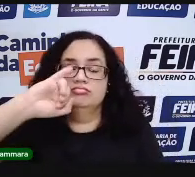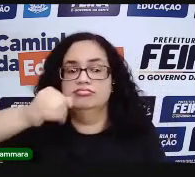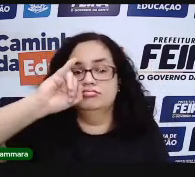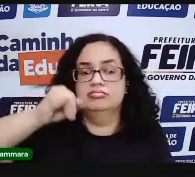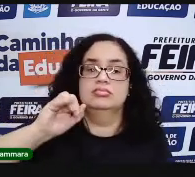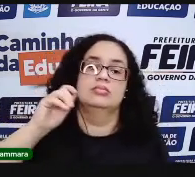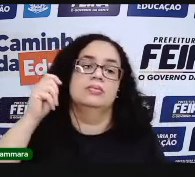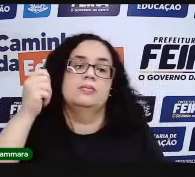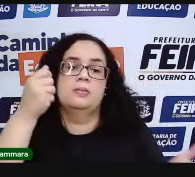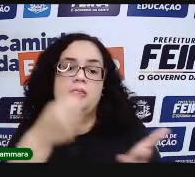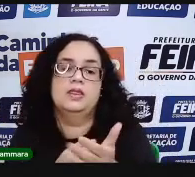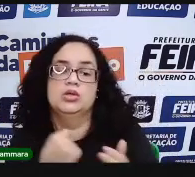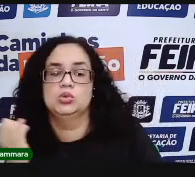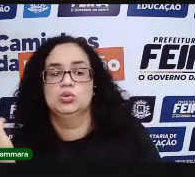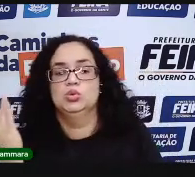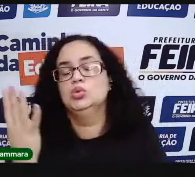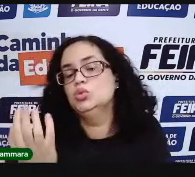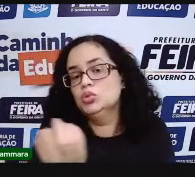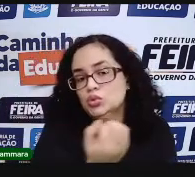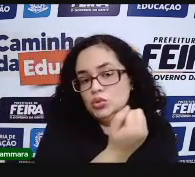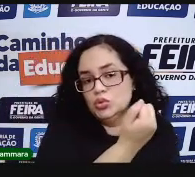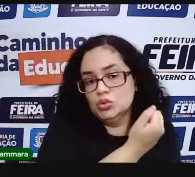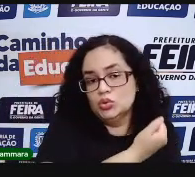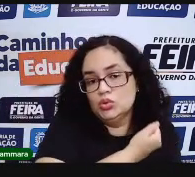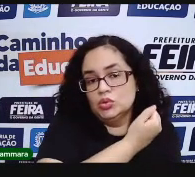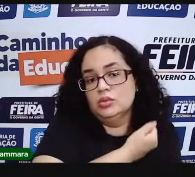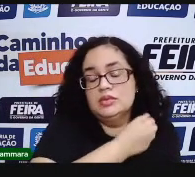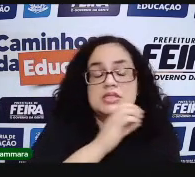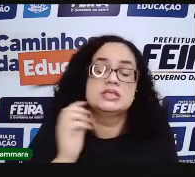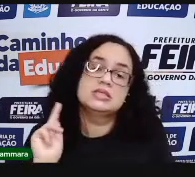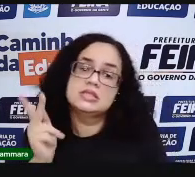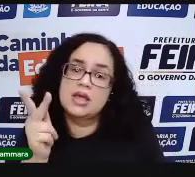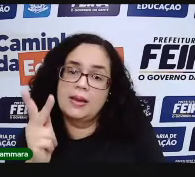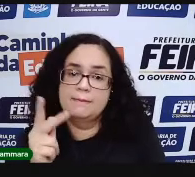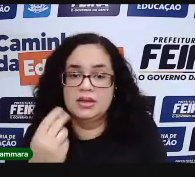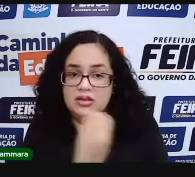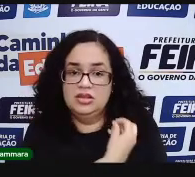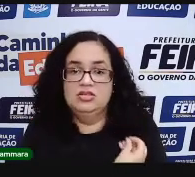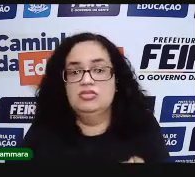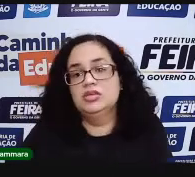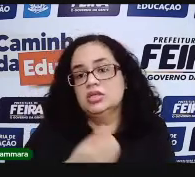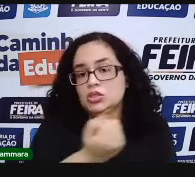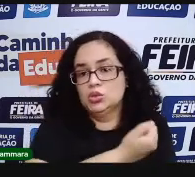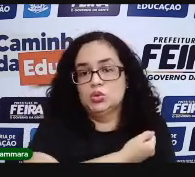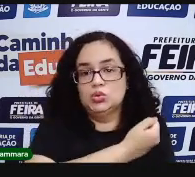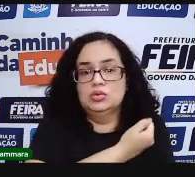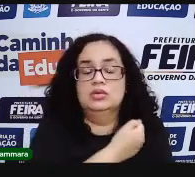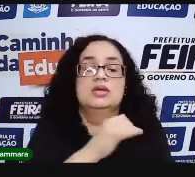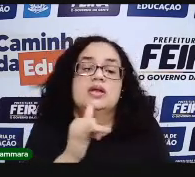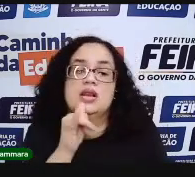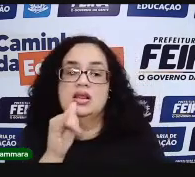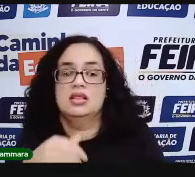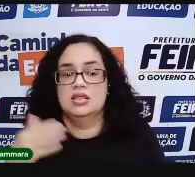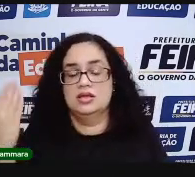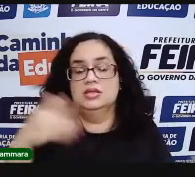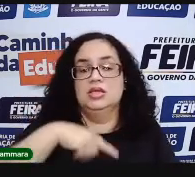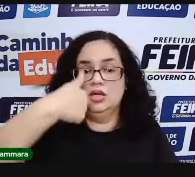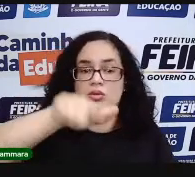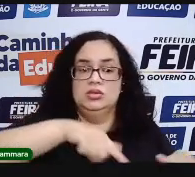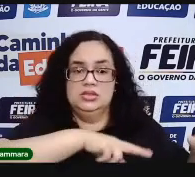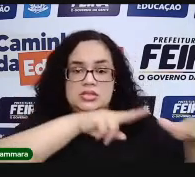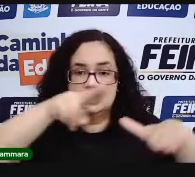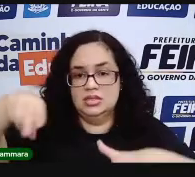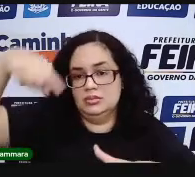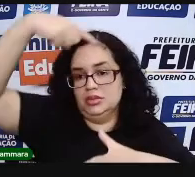cada dia que eu não pagar? Então, tudo são números. Nosso dia a dia, nós estamos rodeados de números, tá? Então, eu quero dizer que na